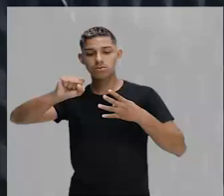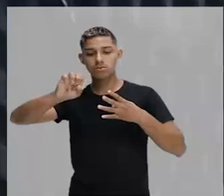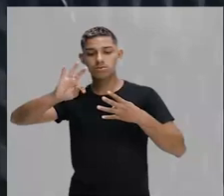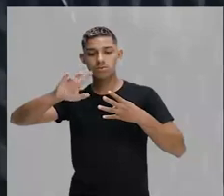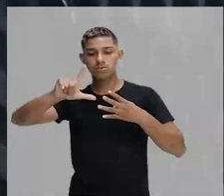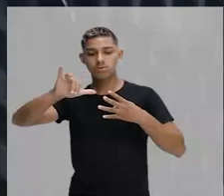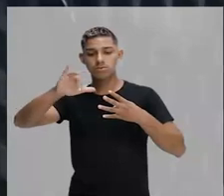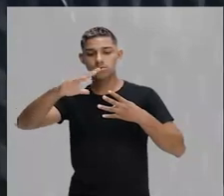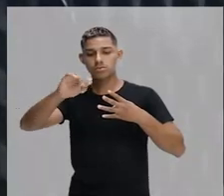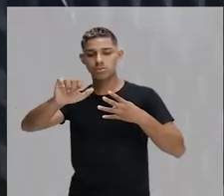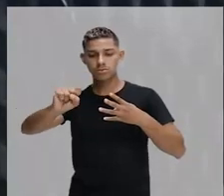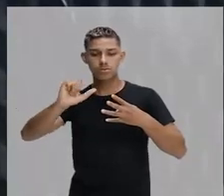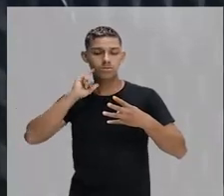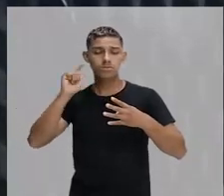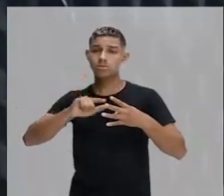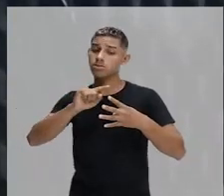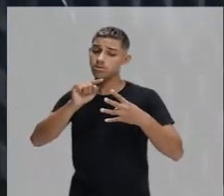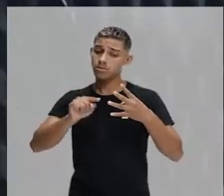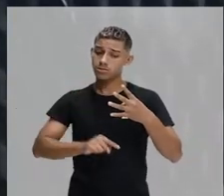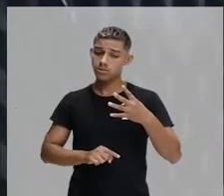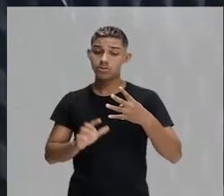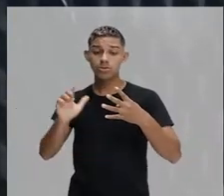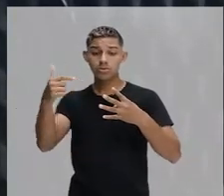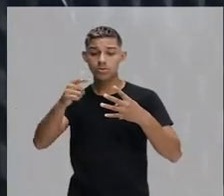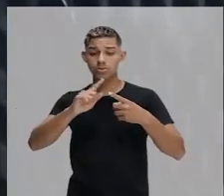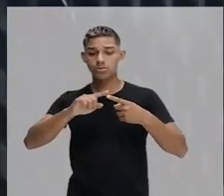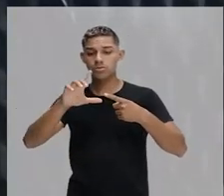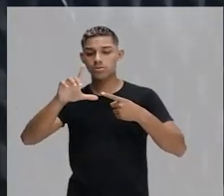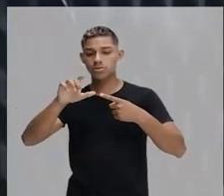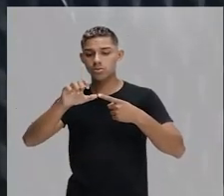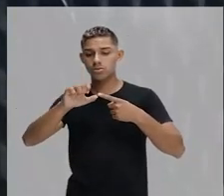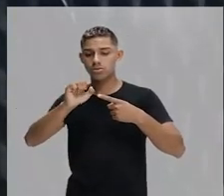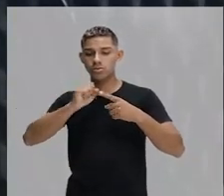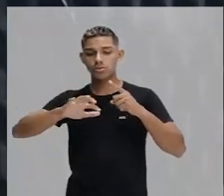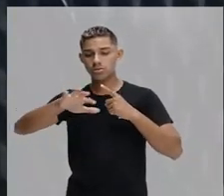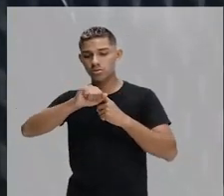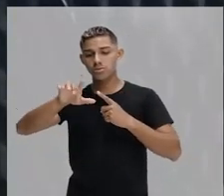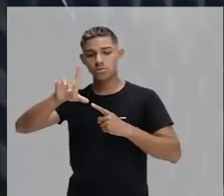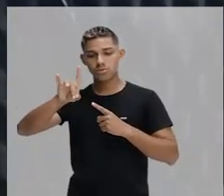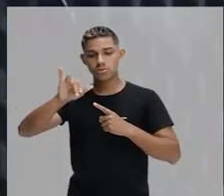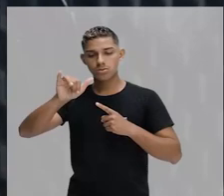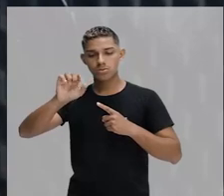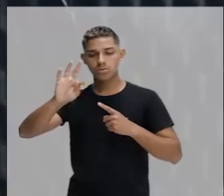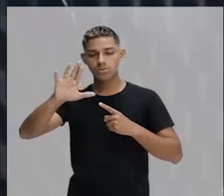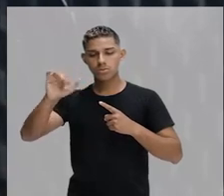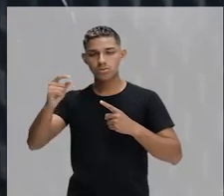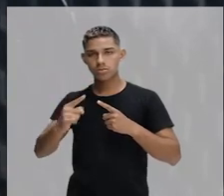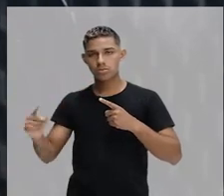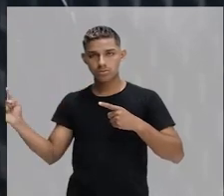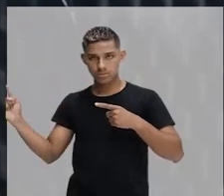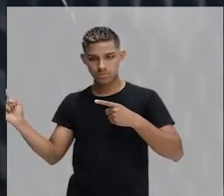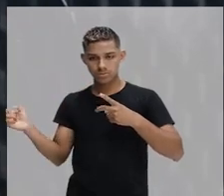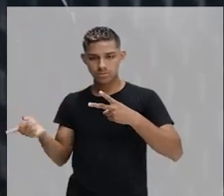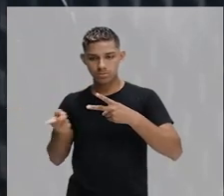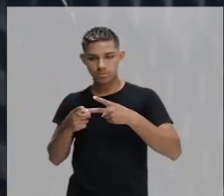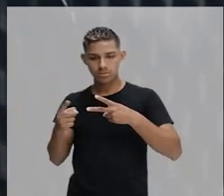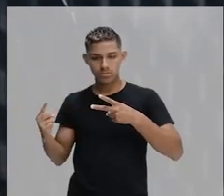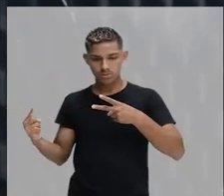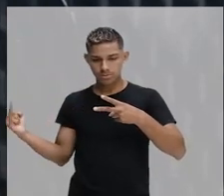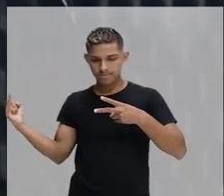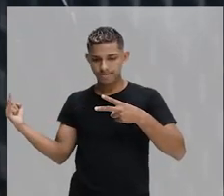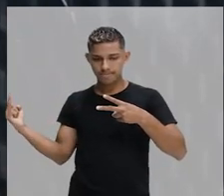Muito cuidado que elas podem aparecer com aqueles outros nomes ali. sociais, diastráticas, regionais, diatópicas,